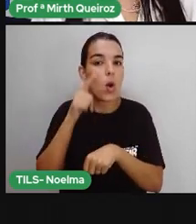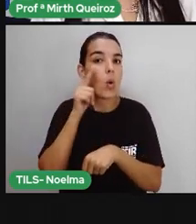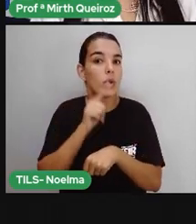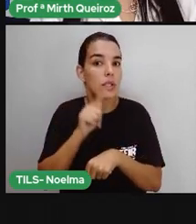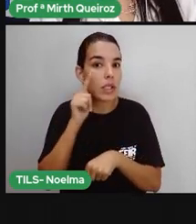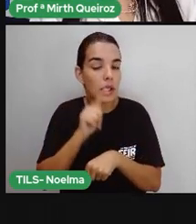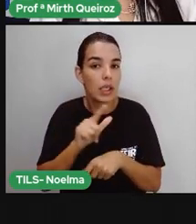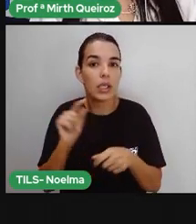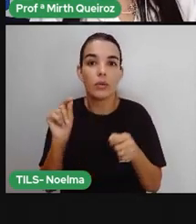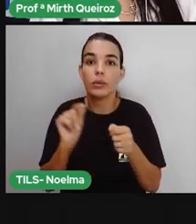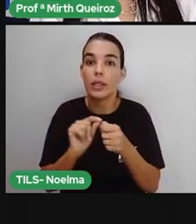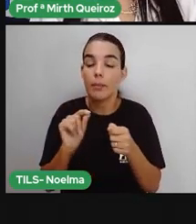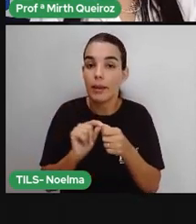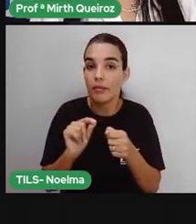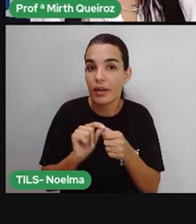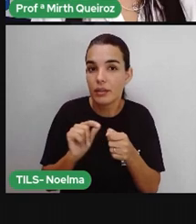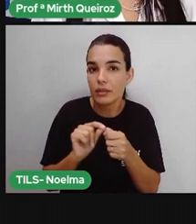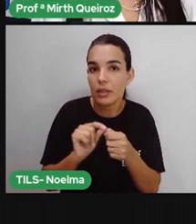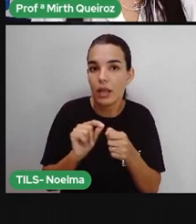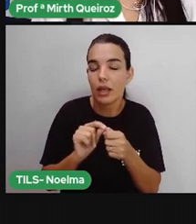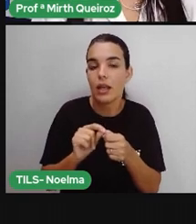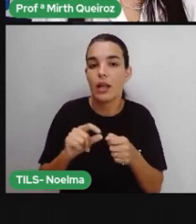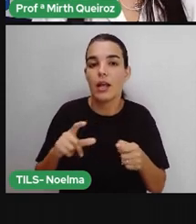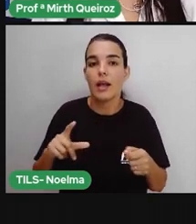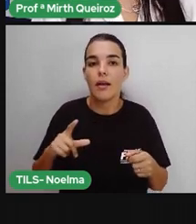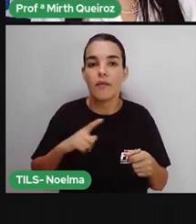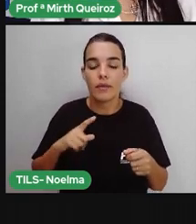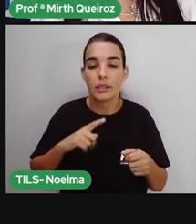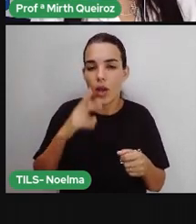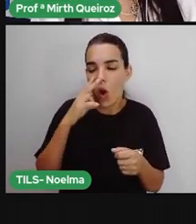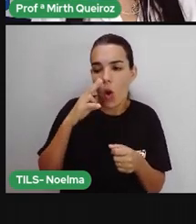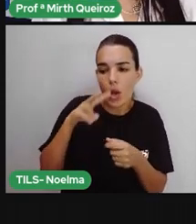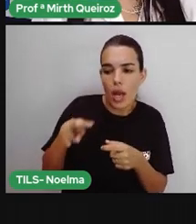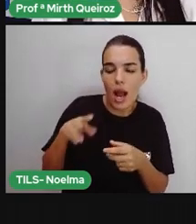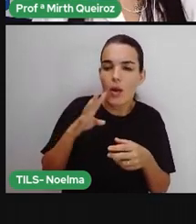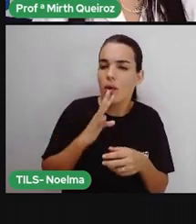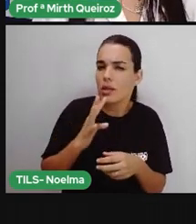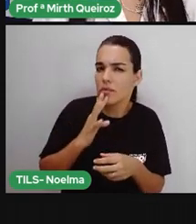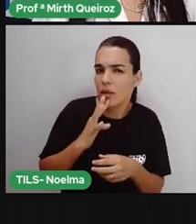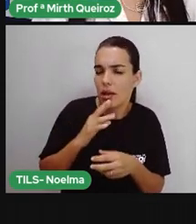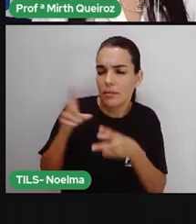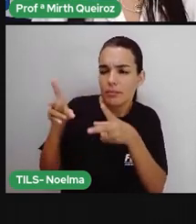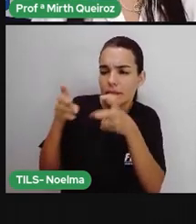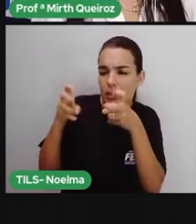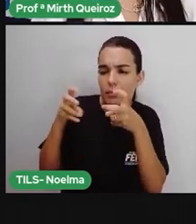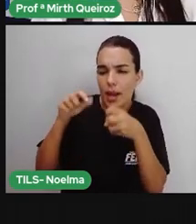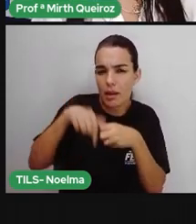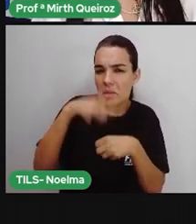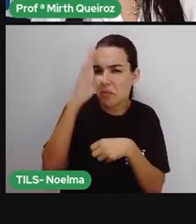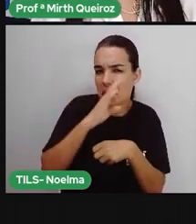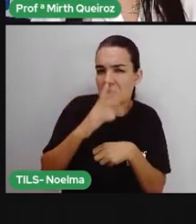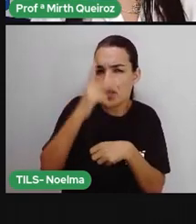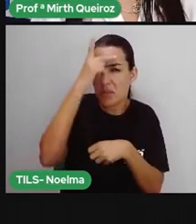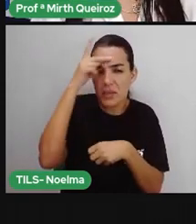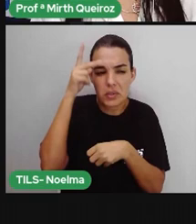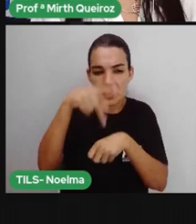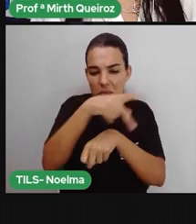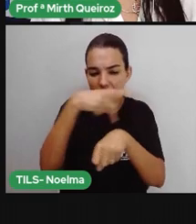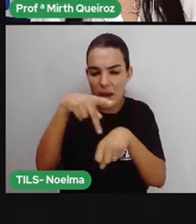países, como foi o caso da Holanda, né? Que veio ao Brasil para poder conhecer e entender como é que acontecia